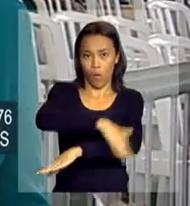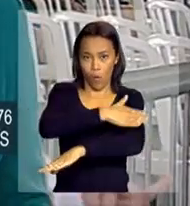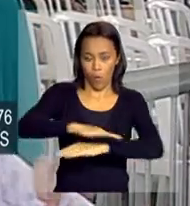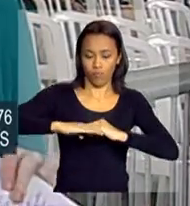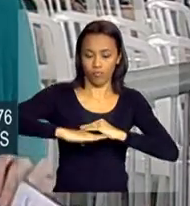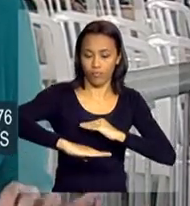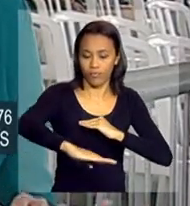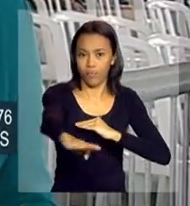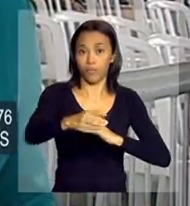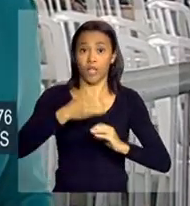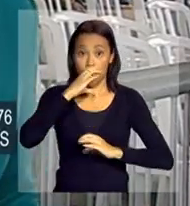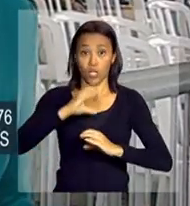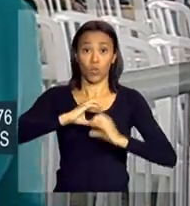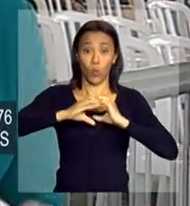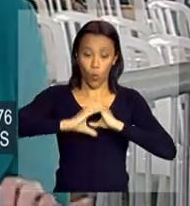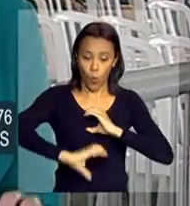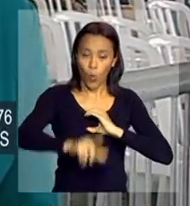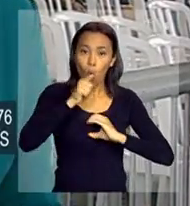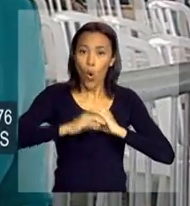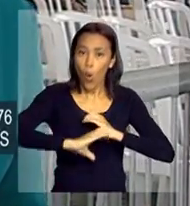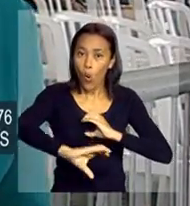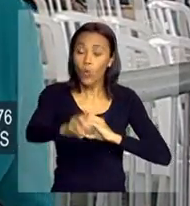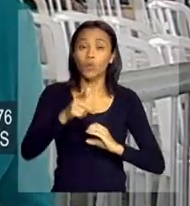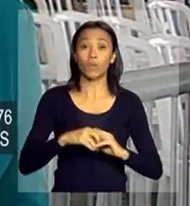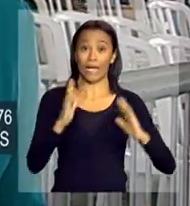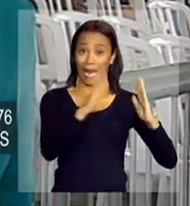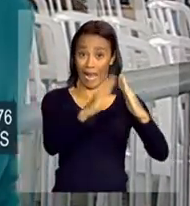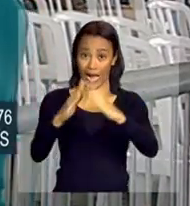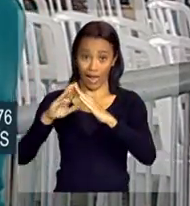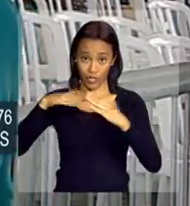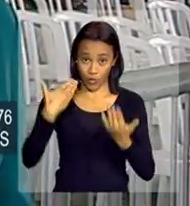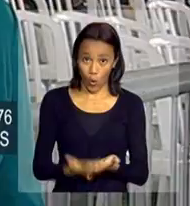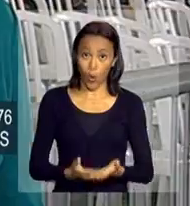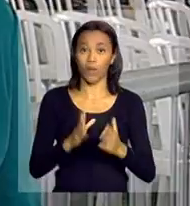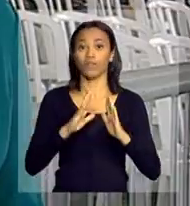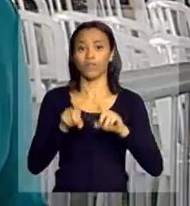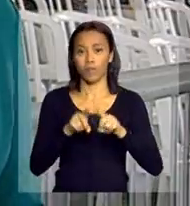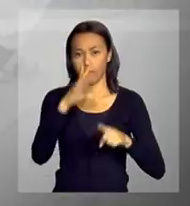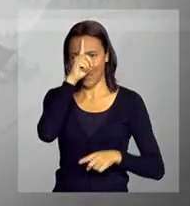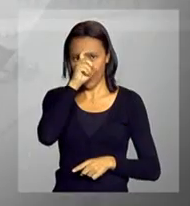rede de água, esgoto, creche e unidade de saúde. Lúcia.